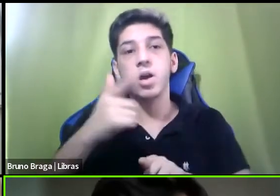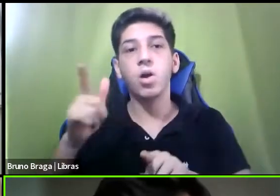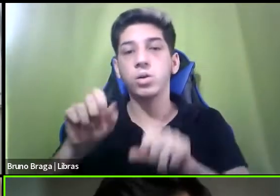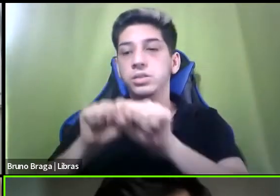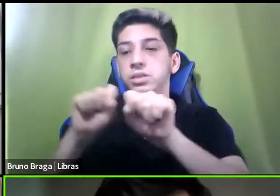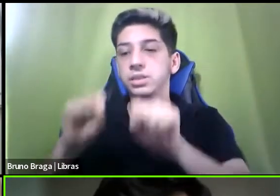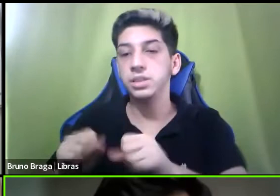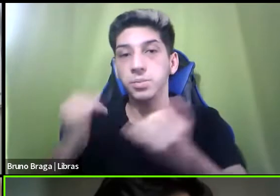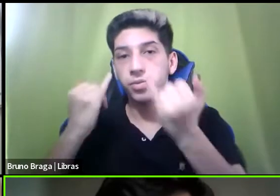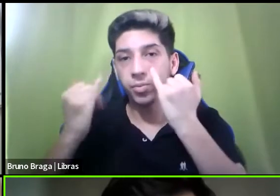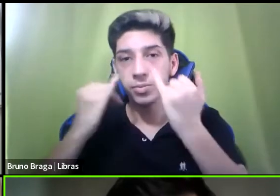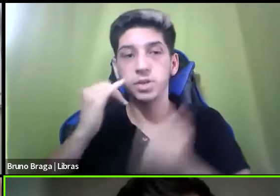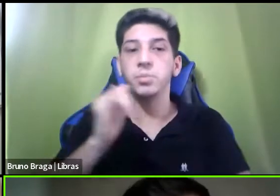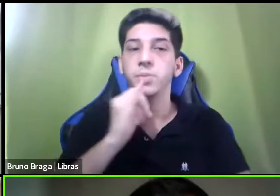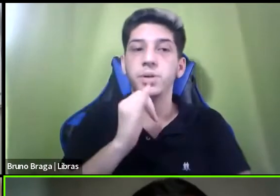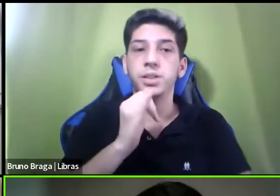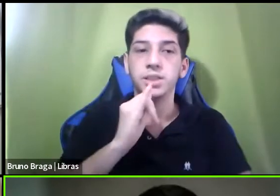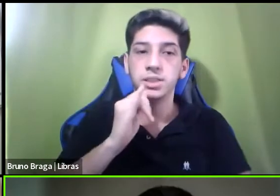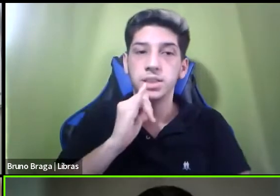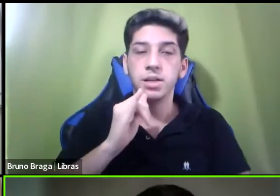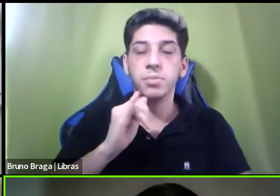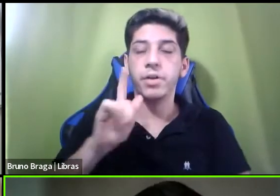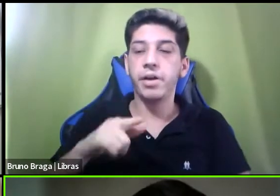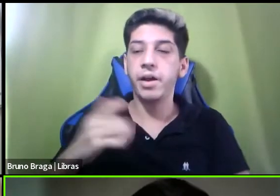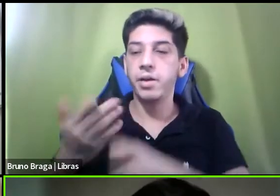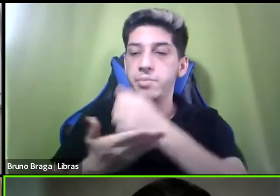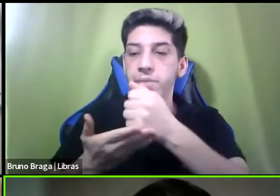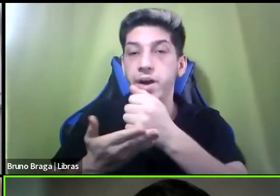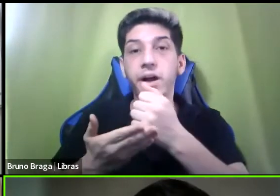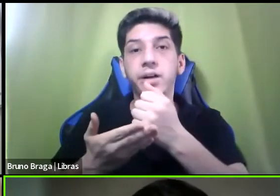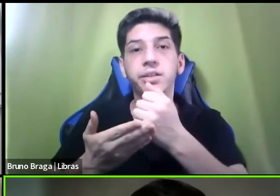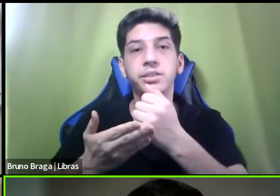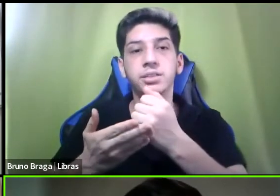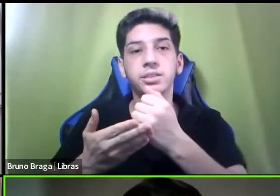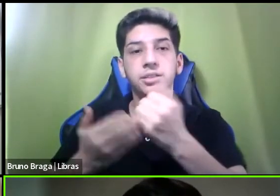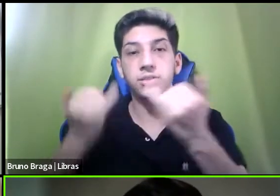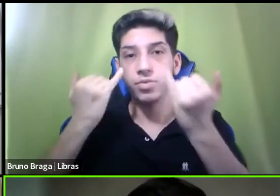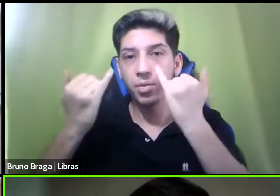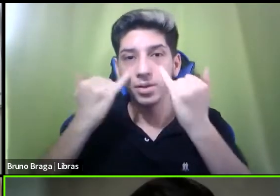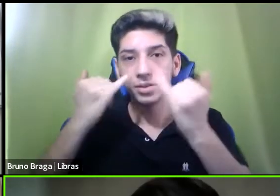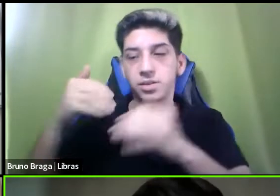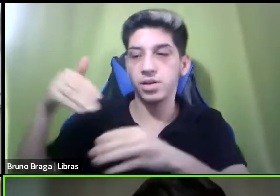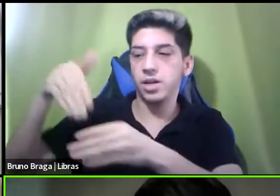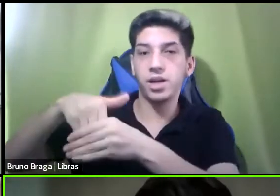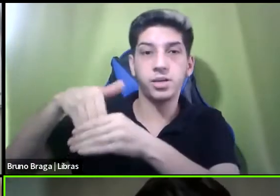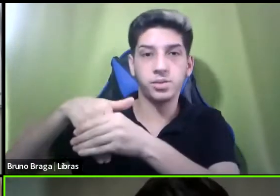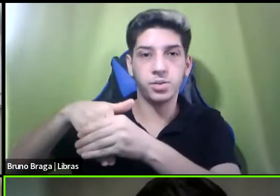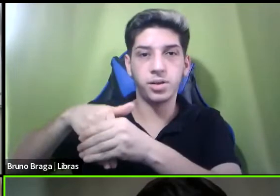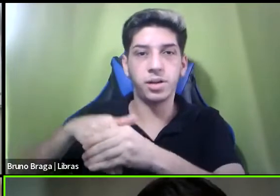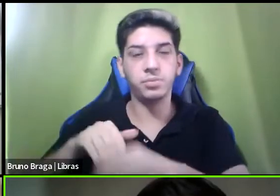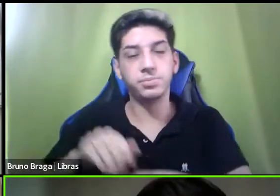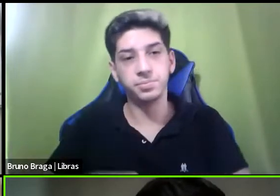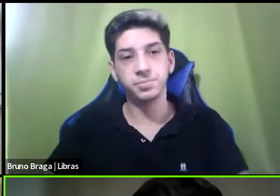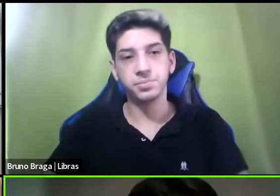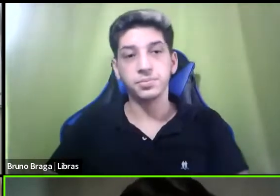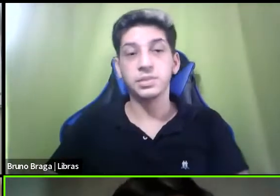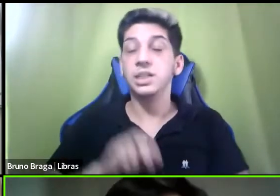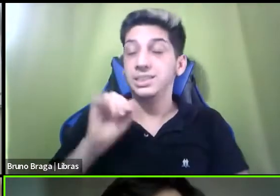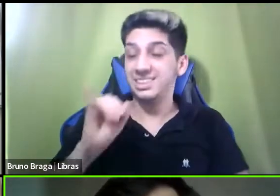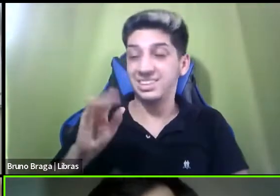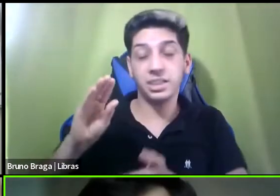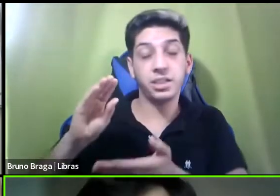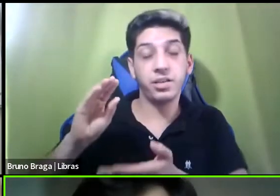exemplo as próprias bases de dados eleitorais sabe a ausência desses dados